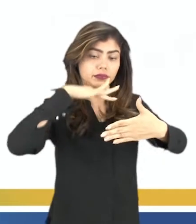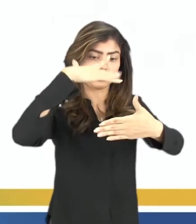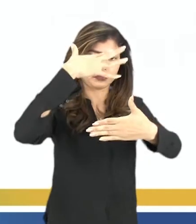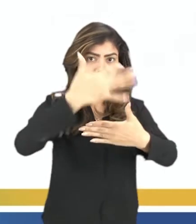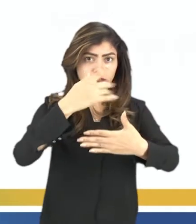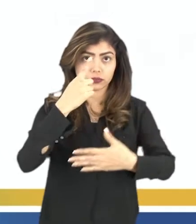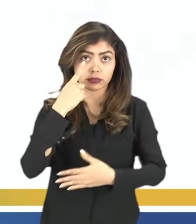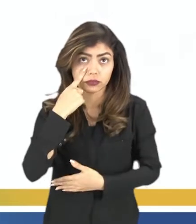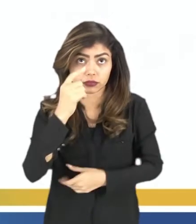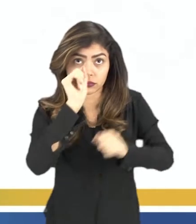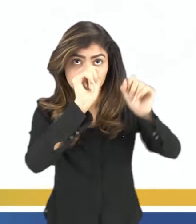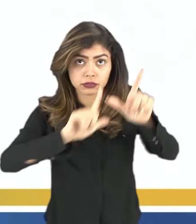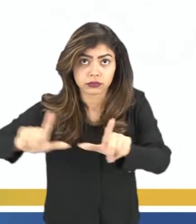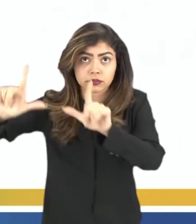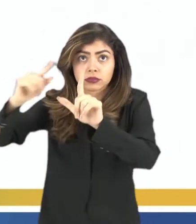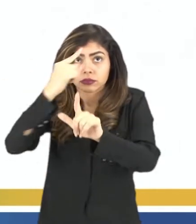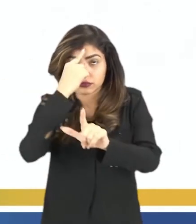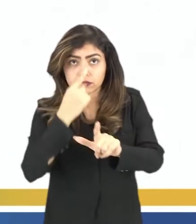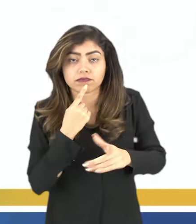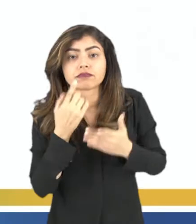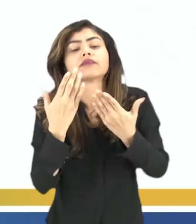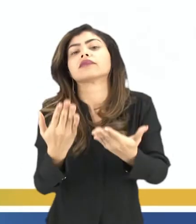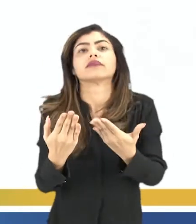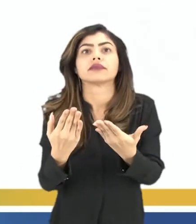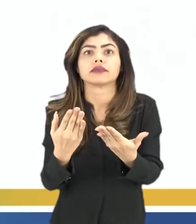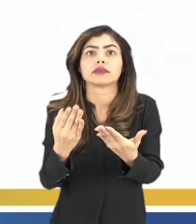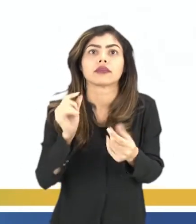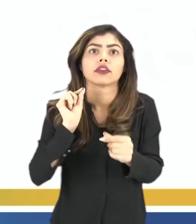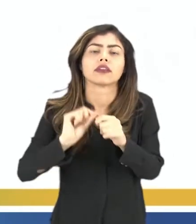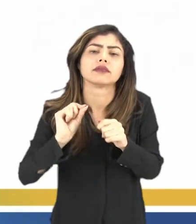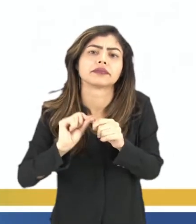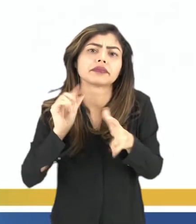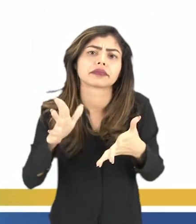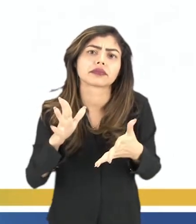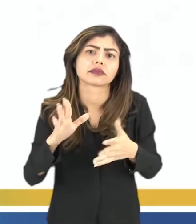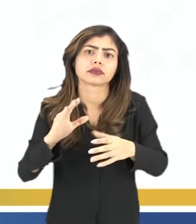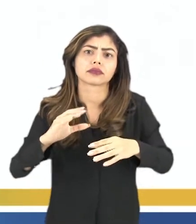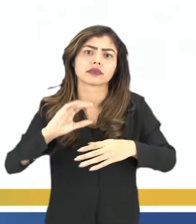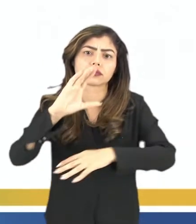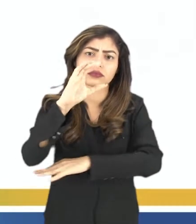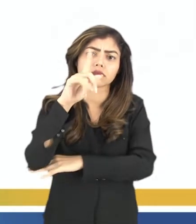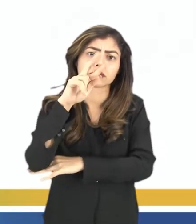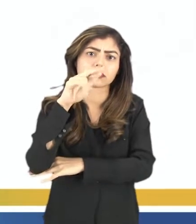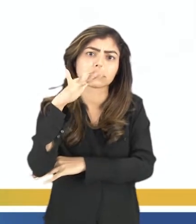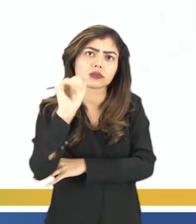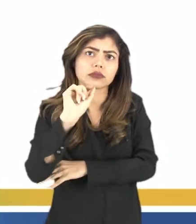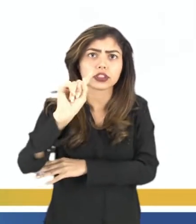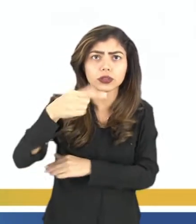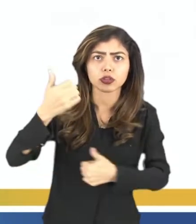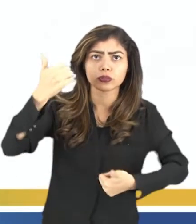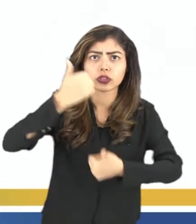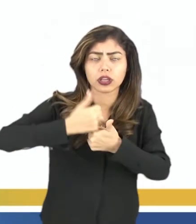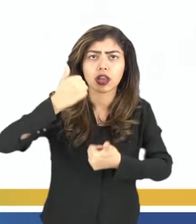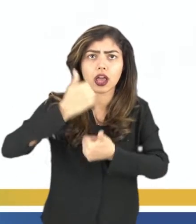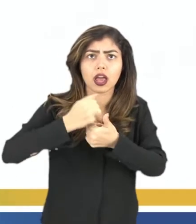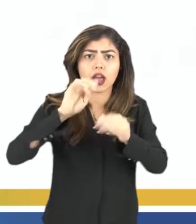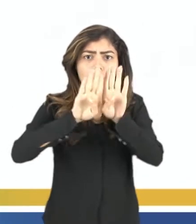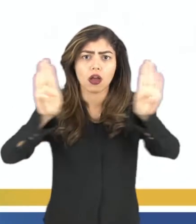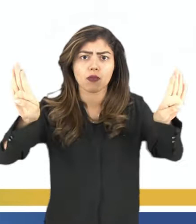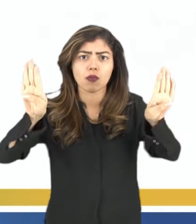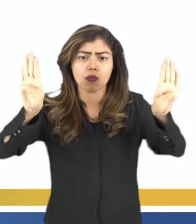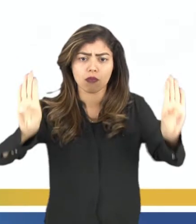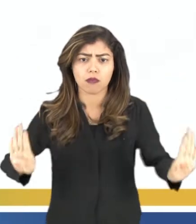como vocês podem ver, né? Inicialmente, é construído uma cerca, depois, de fato, é substituído por um muro de